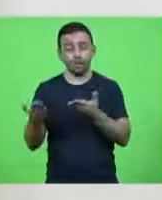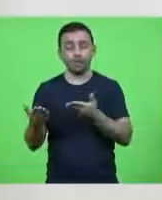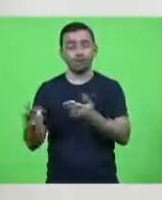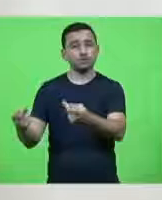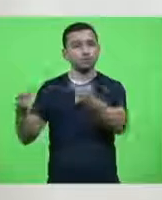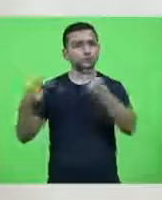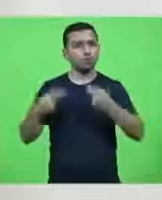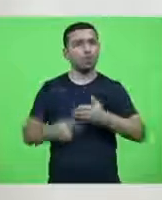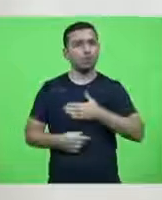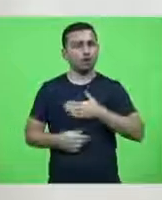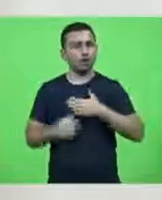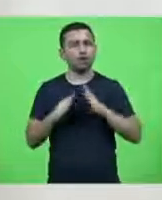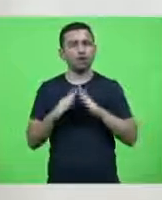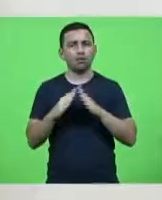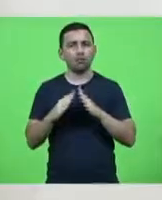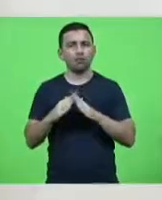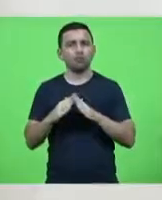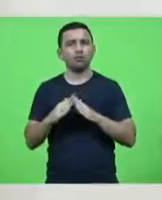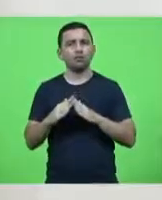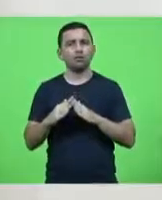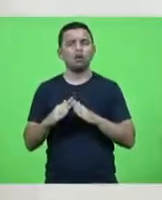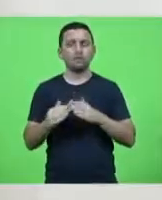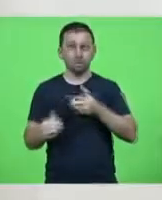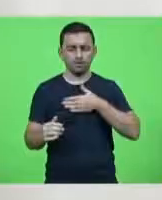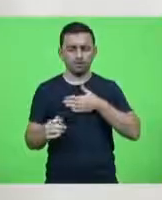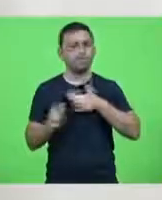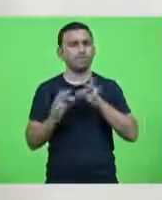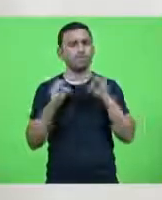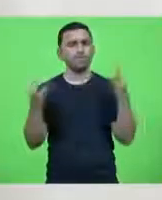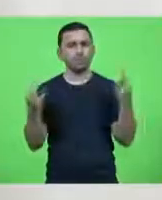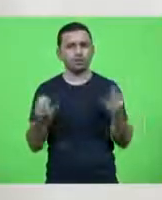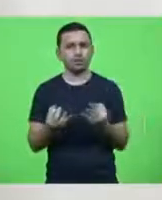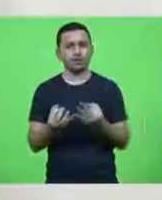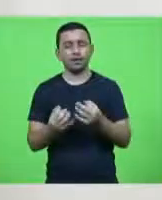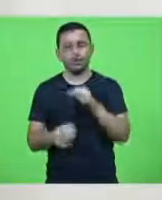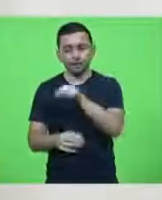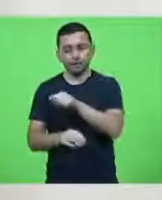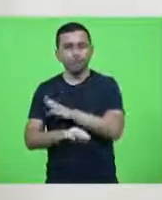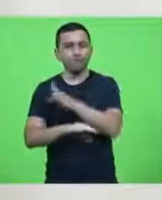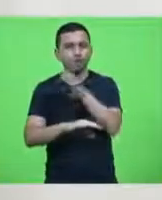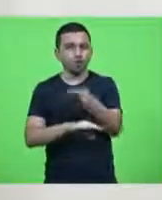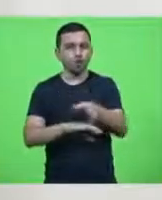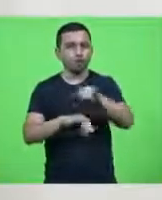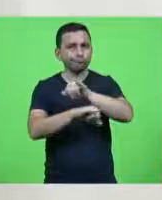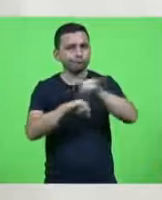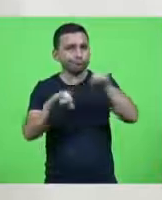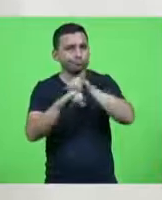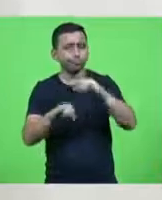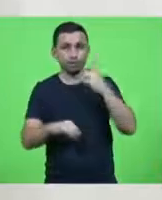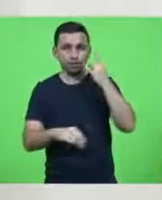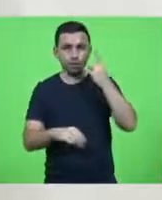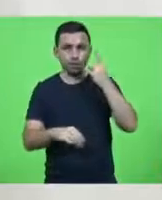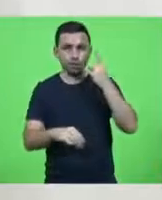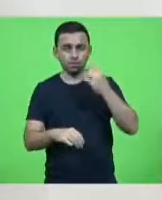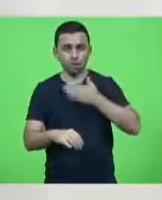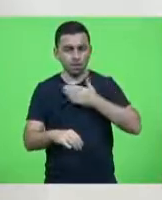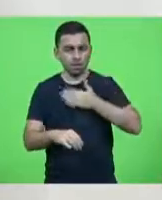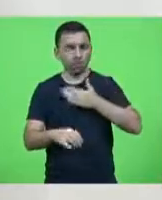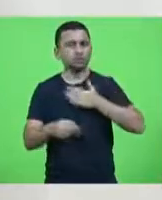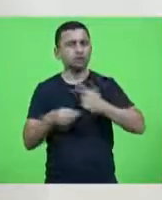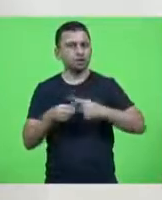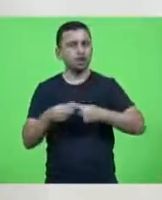casa, ele fez uma visita à nossa família, ele foi na sua campanha para deputado no nosso município